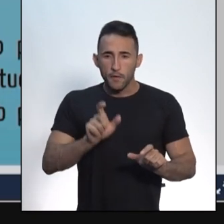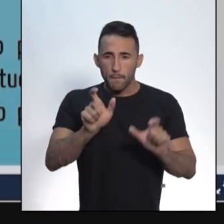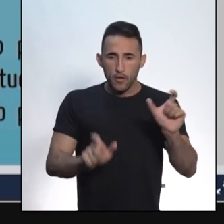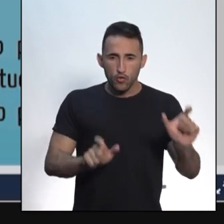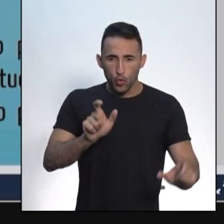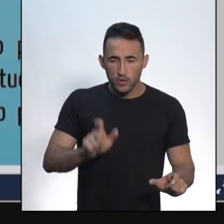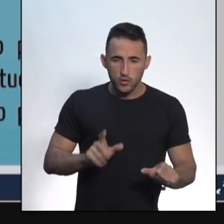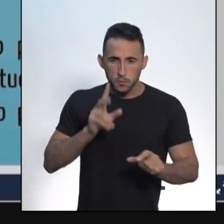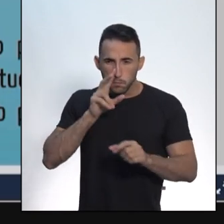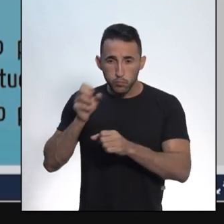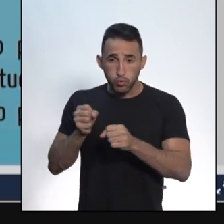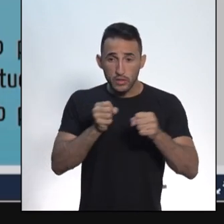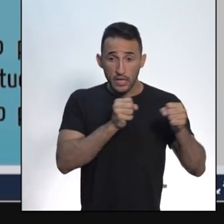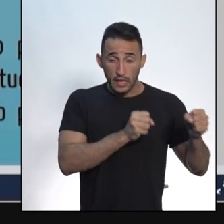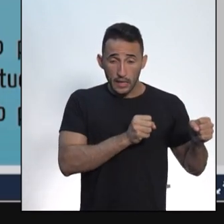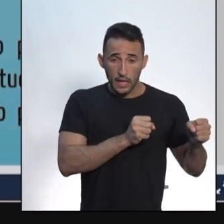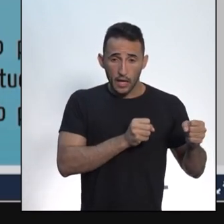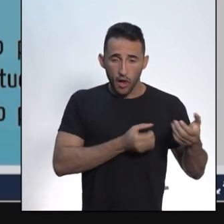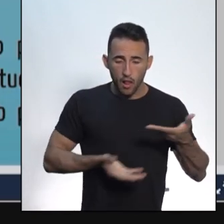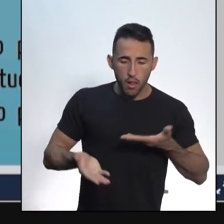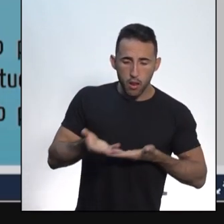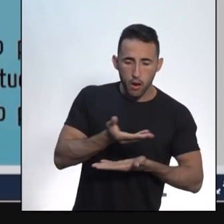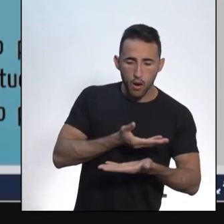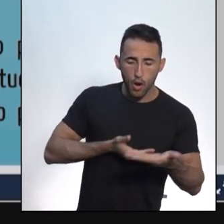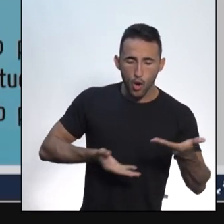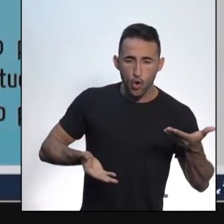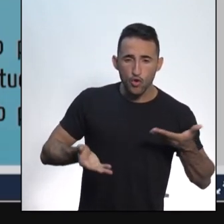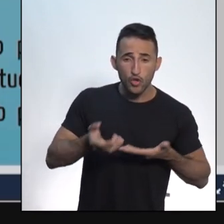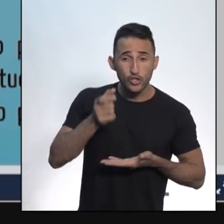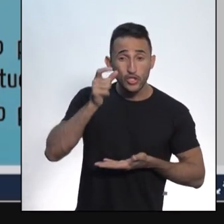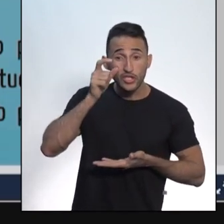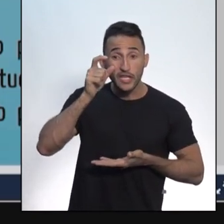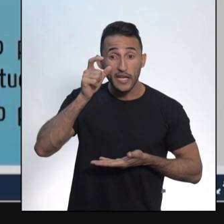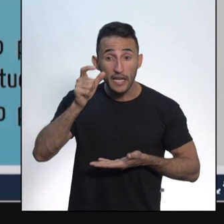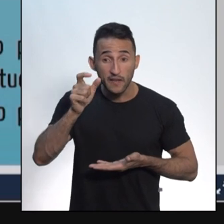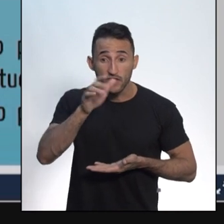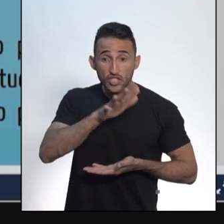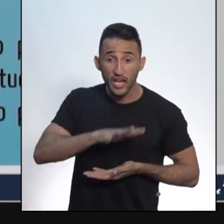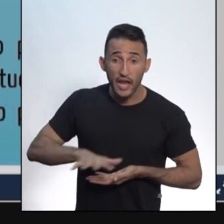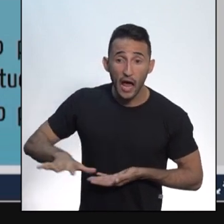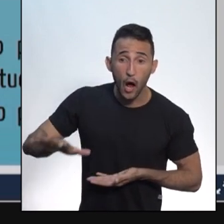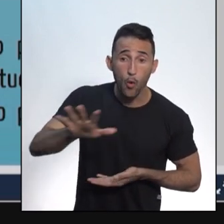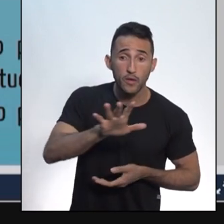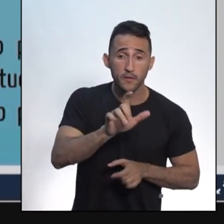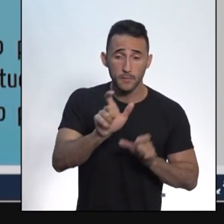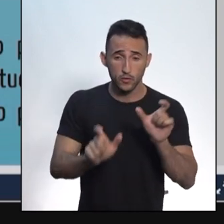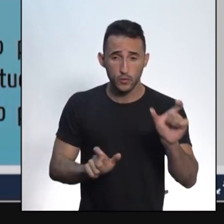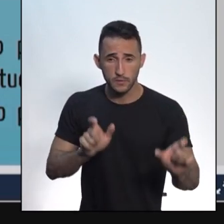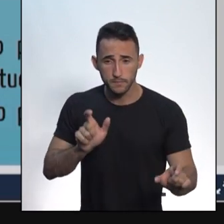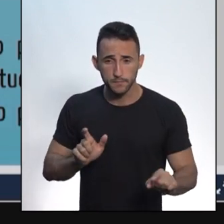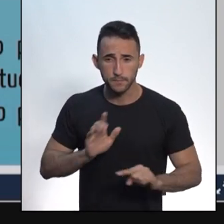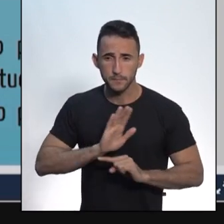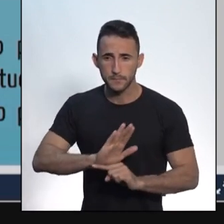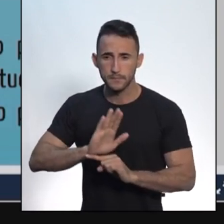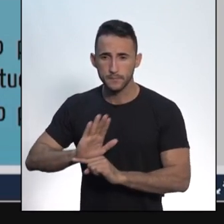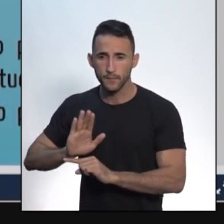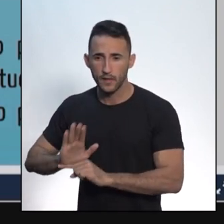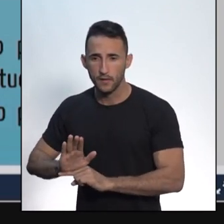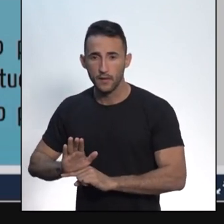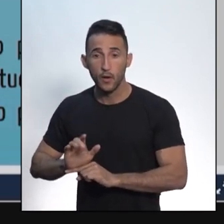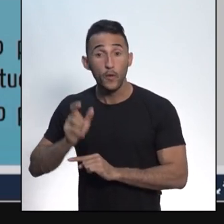governam em nome do interesse geral. Olha aqui de novo, interesse geral, interesse